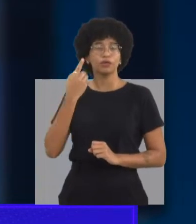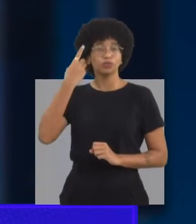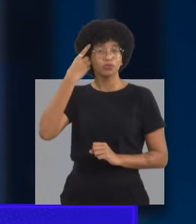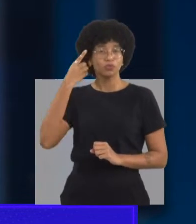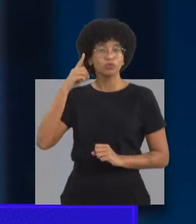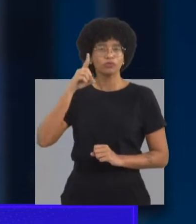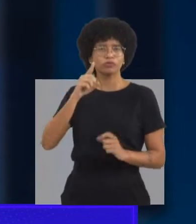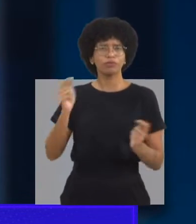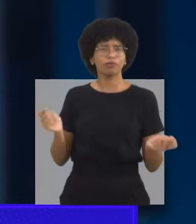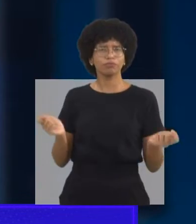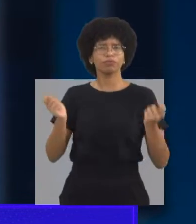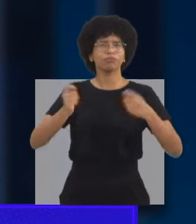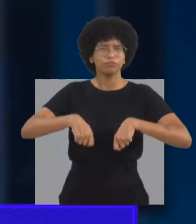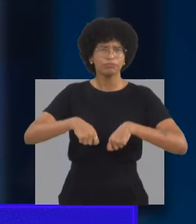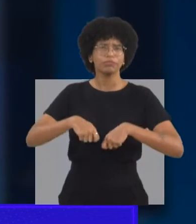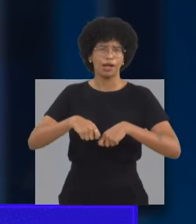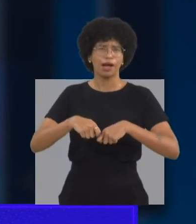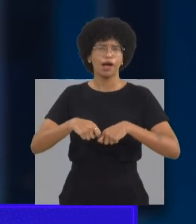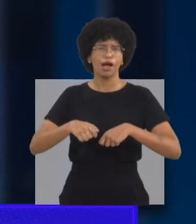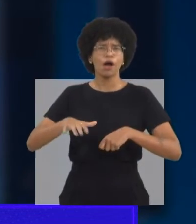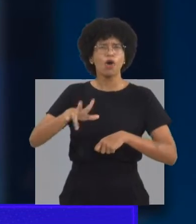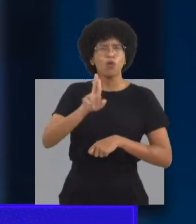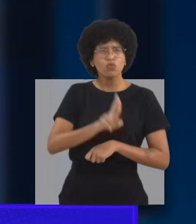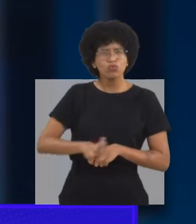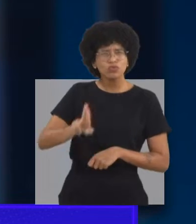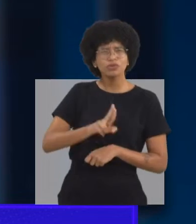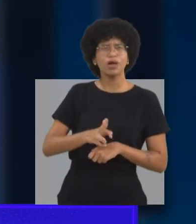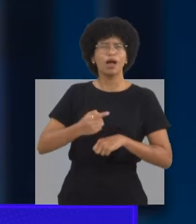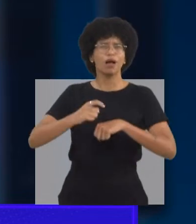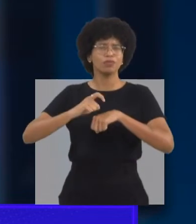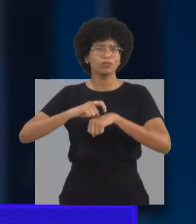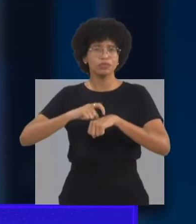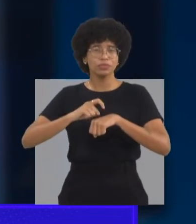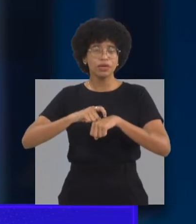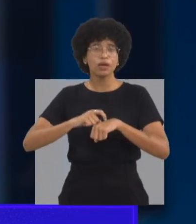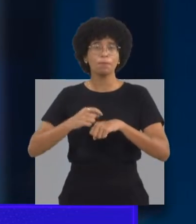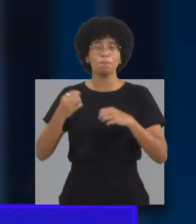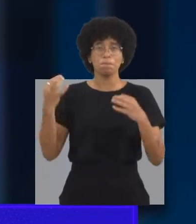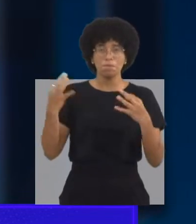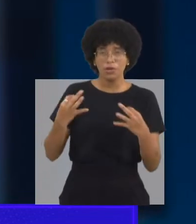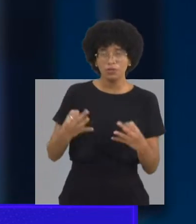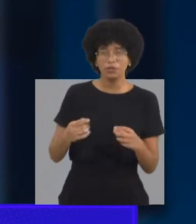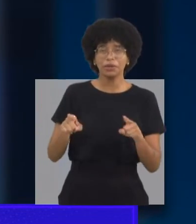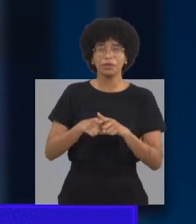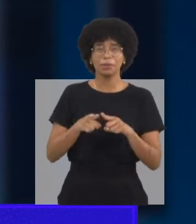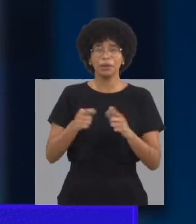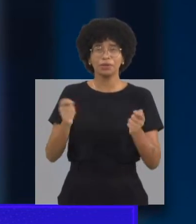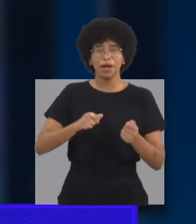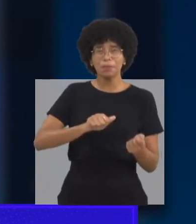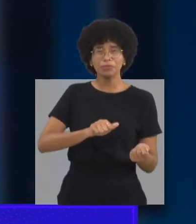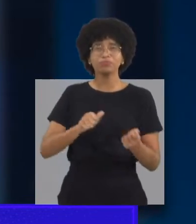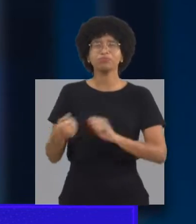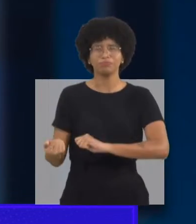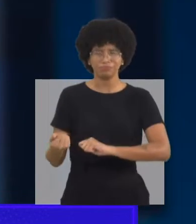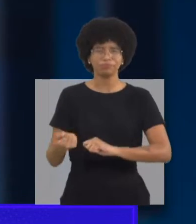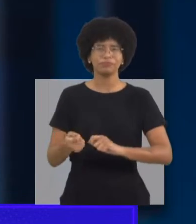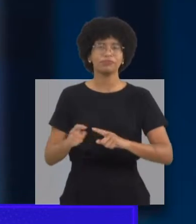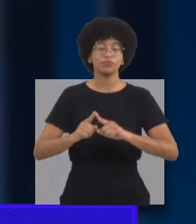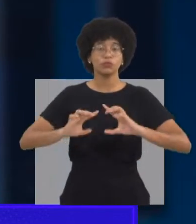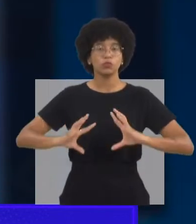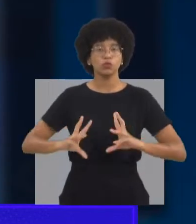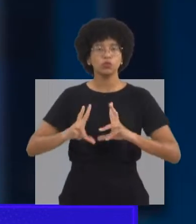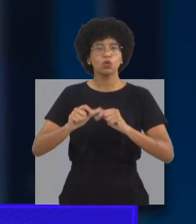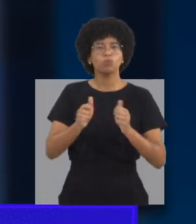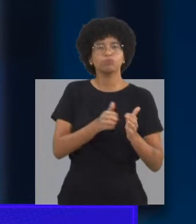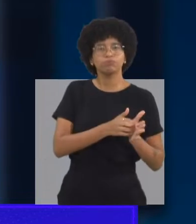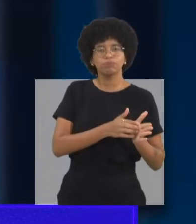atendidas no dia, para dar condição desse espaçamento de tempo, dessa higienização adequada. Então, foi